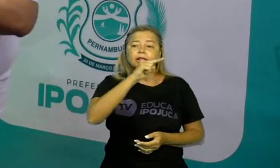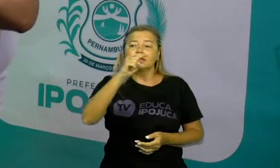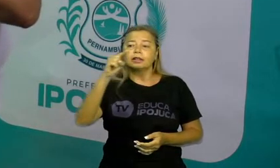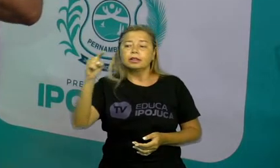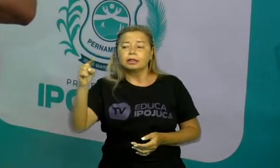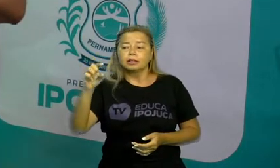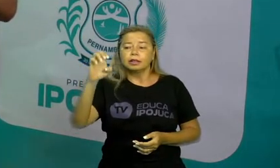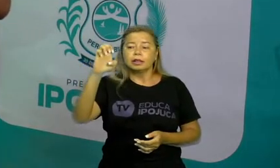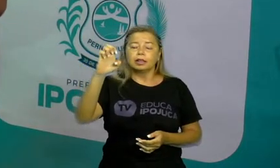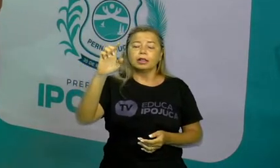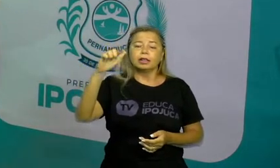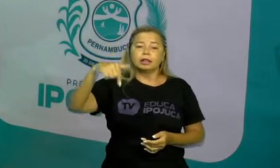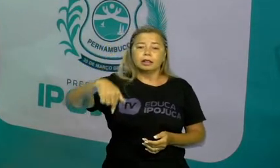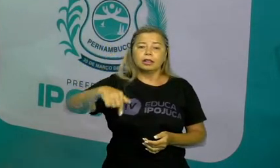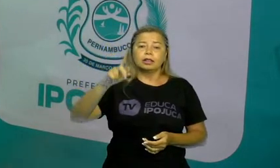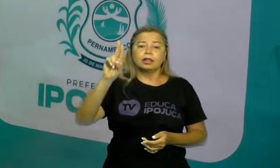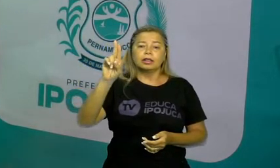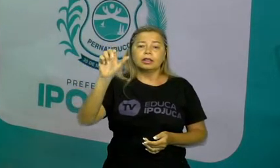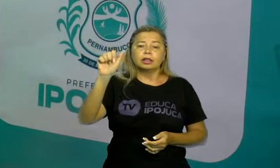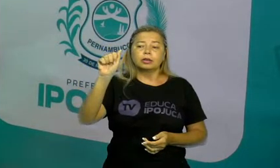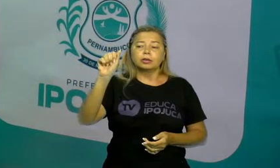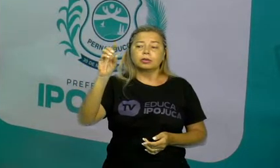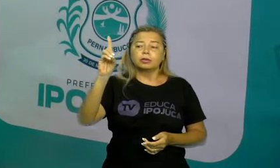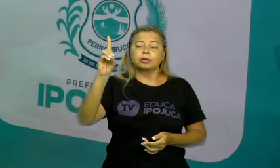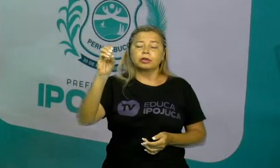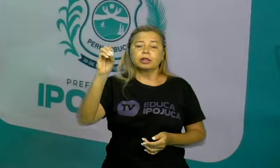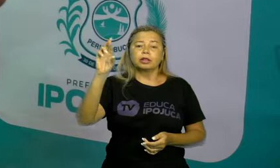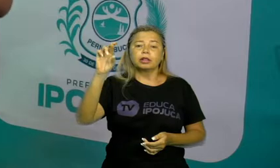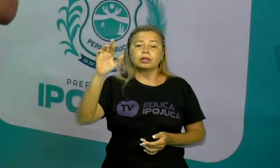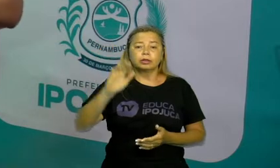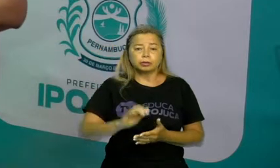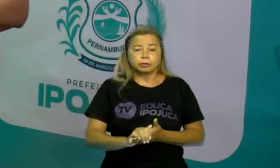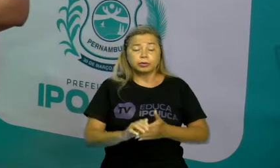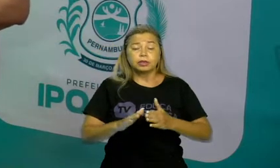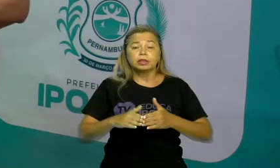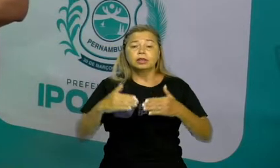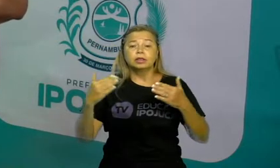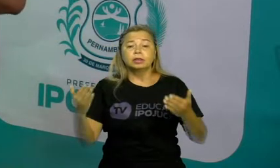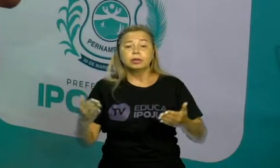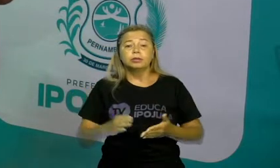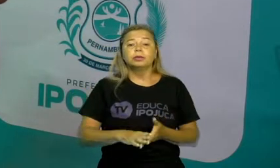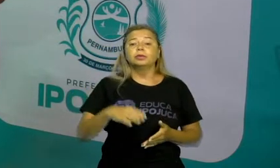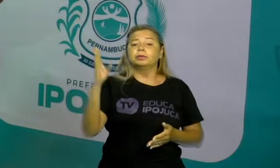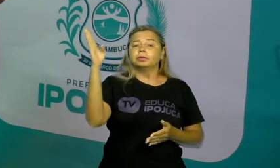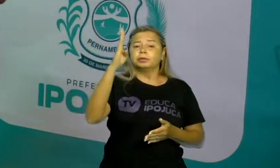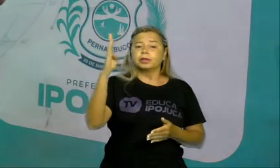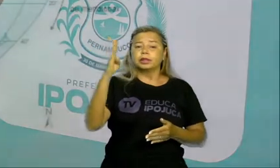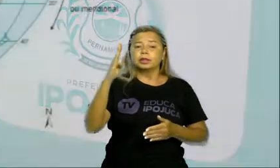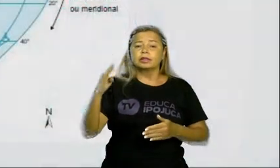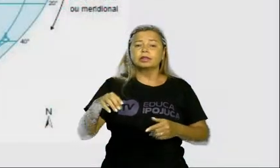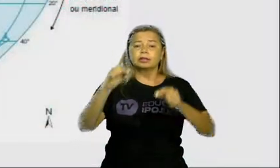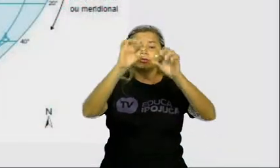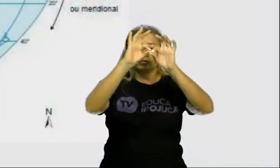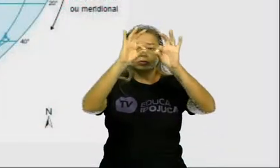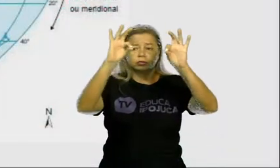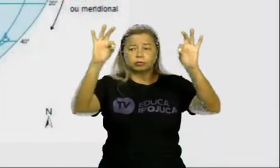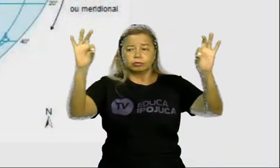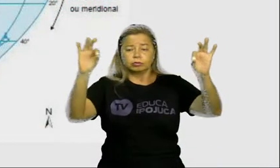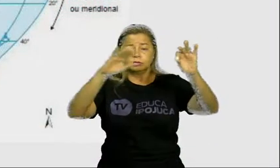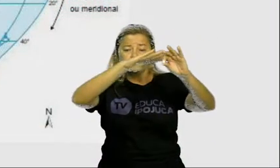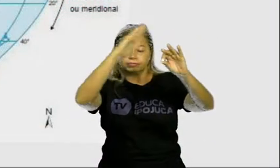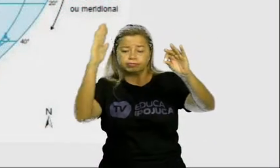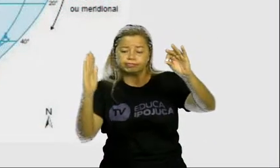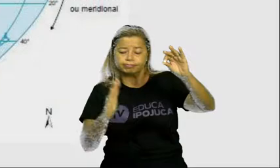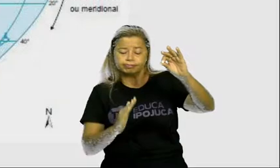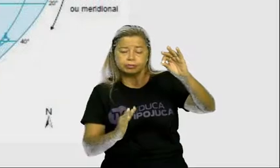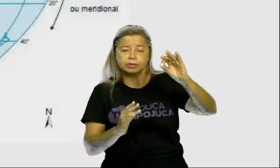está, na sua maior parte, localizado abaixo da linha do Equador. Isso significa dizer que ele está no